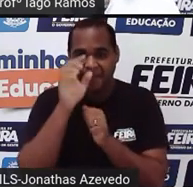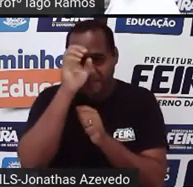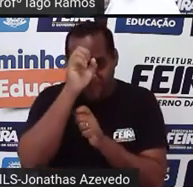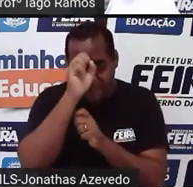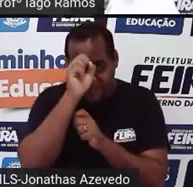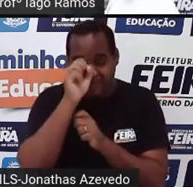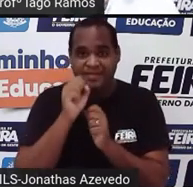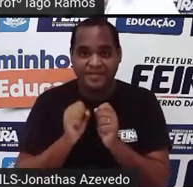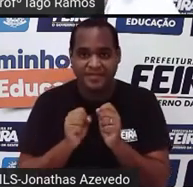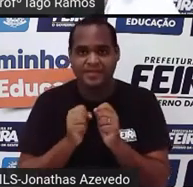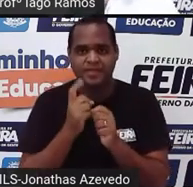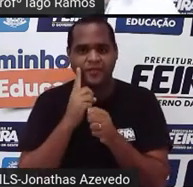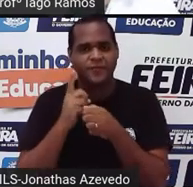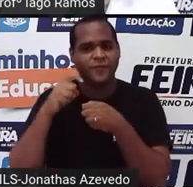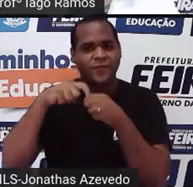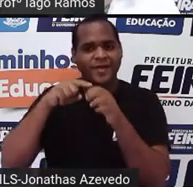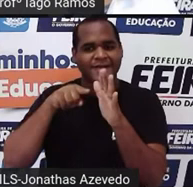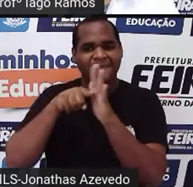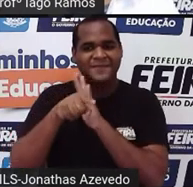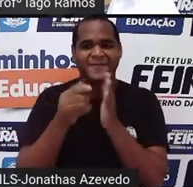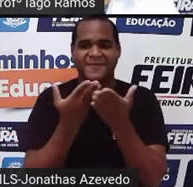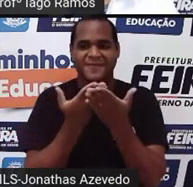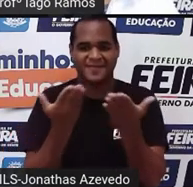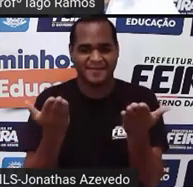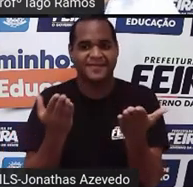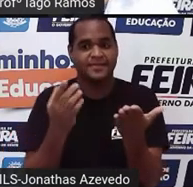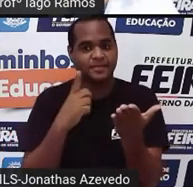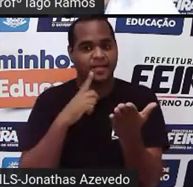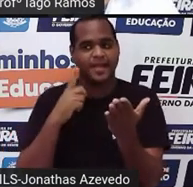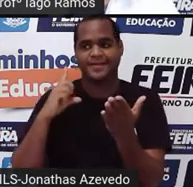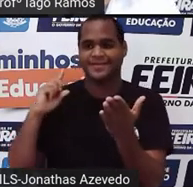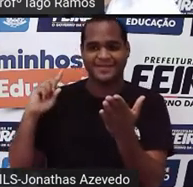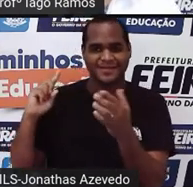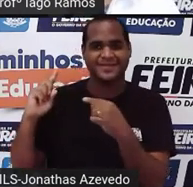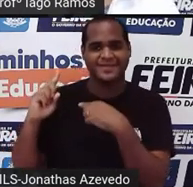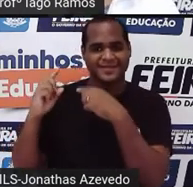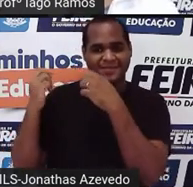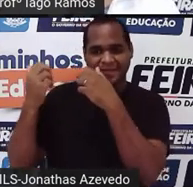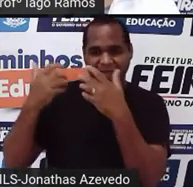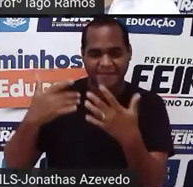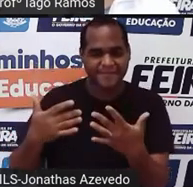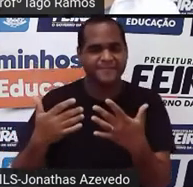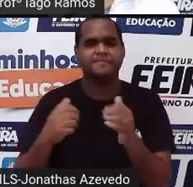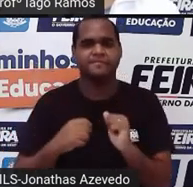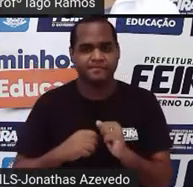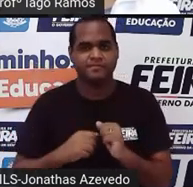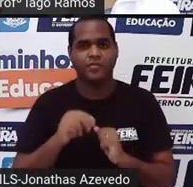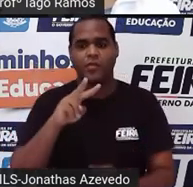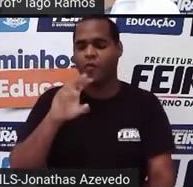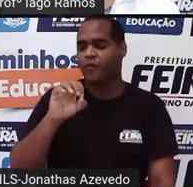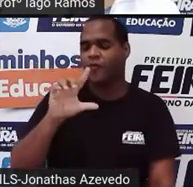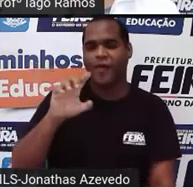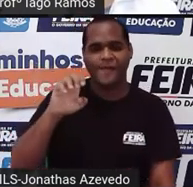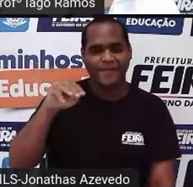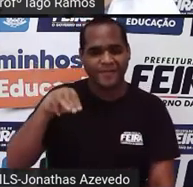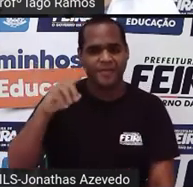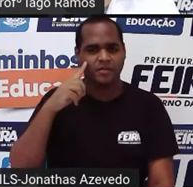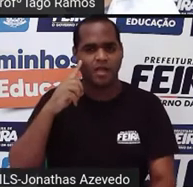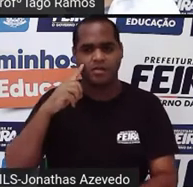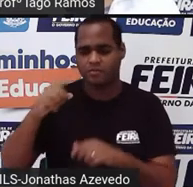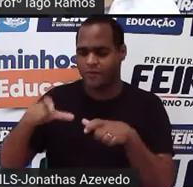voltando para aquela pergunta que eu fiz um pouco mais atrás. Qual é o volume do recipiente